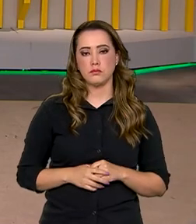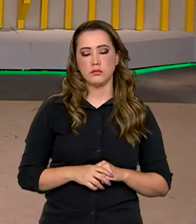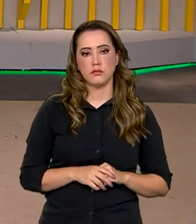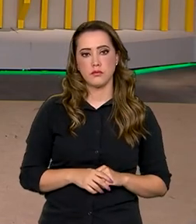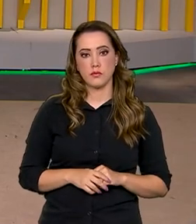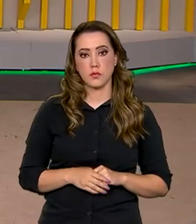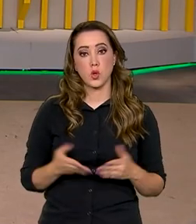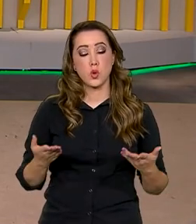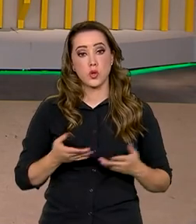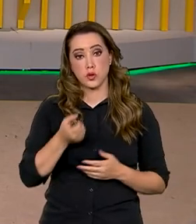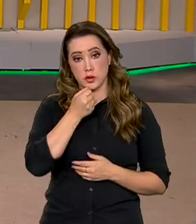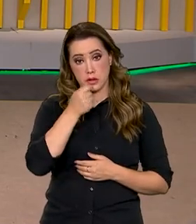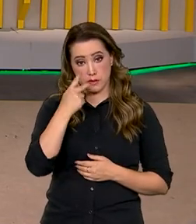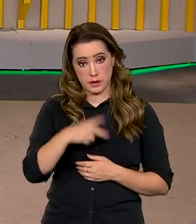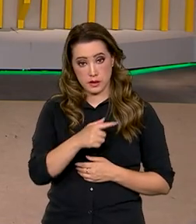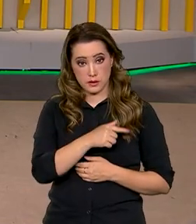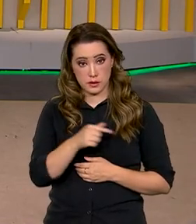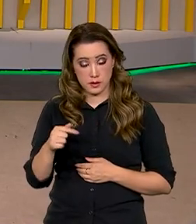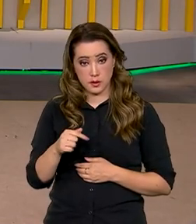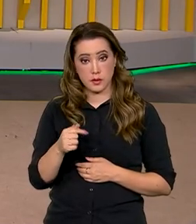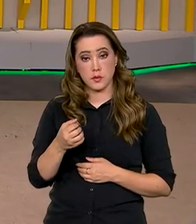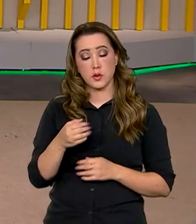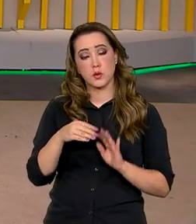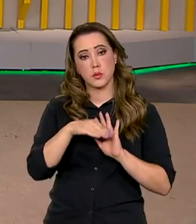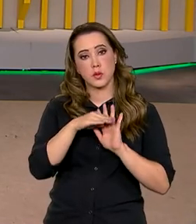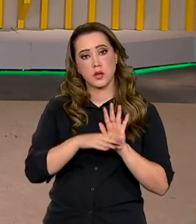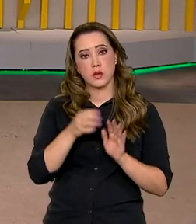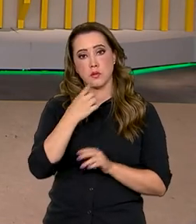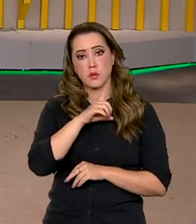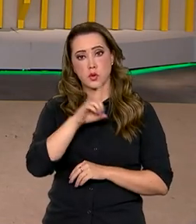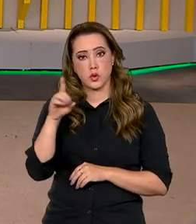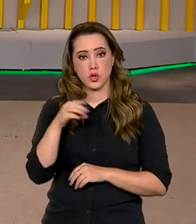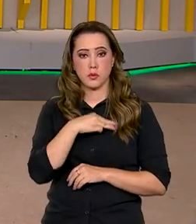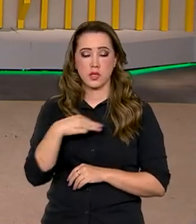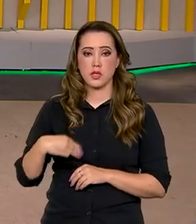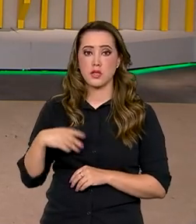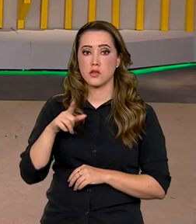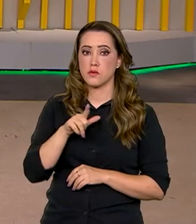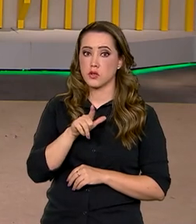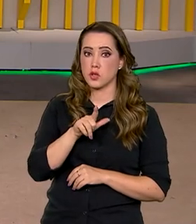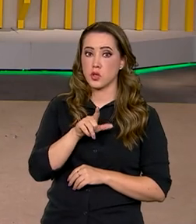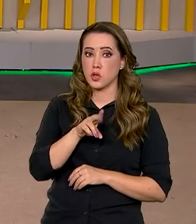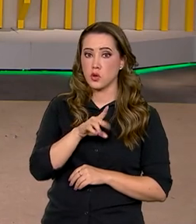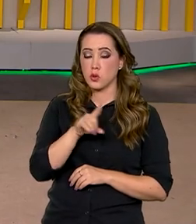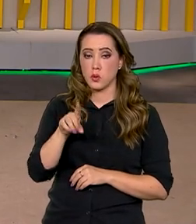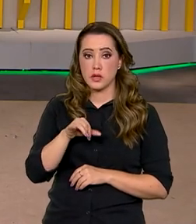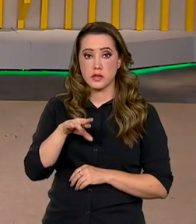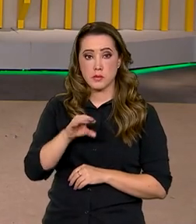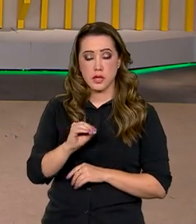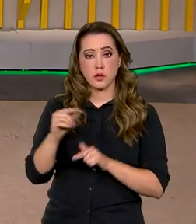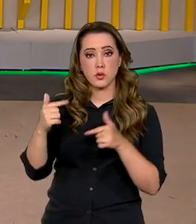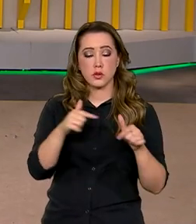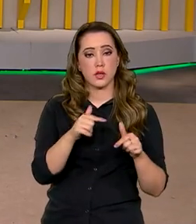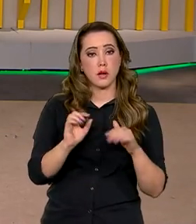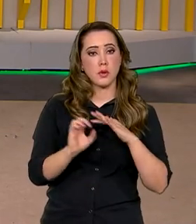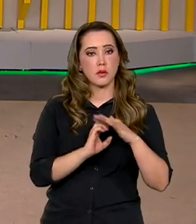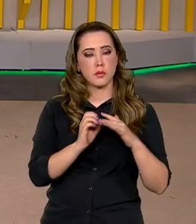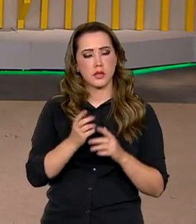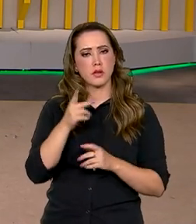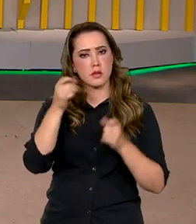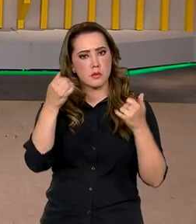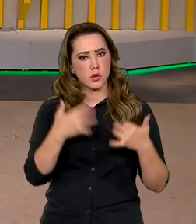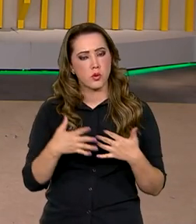O entrevistado desta semana do programa Bom Dia, Ministro, foi Luiz Marinho, do Trabalho e Emprego. Marinho falou sobre